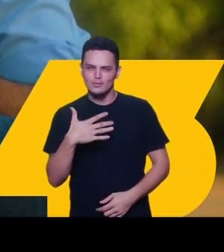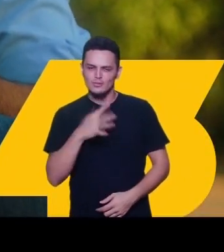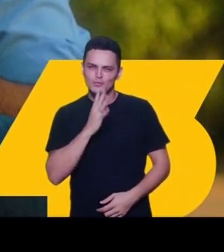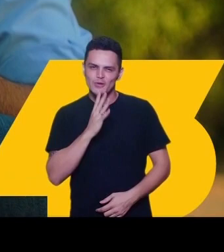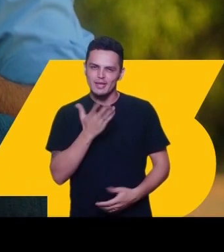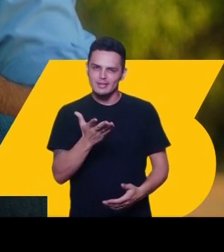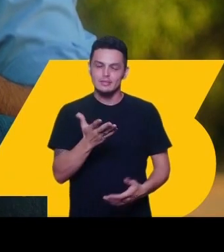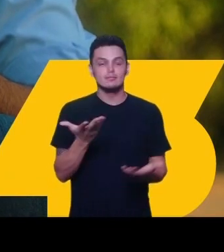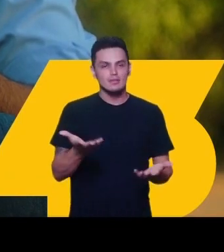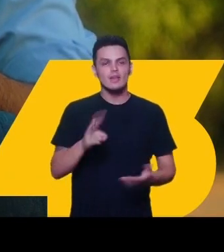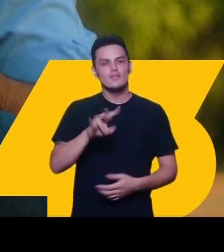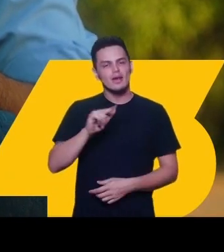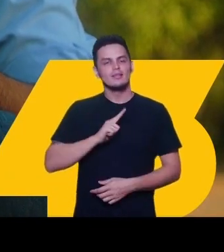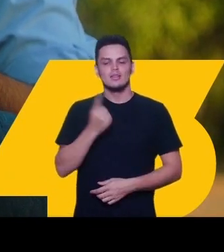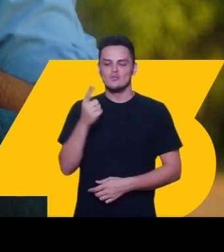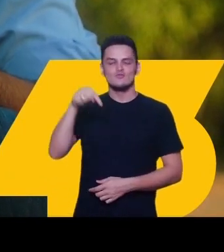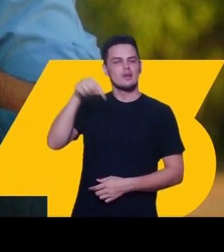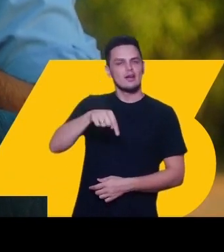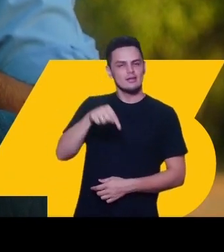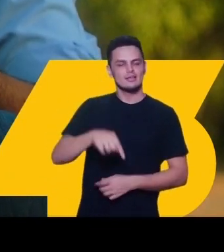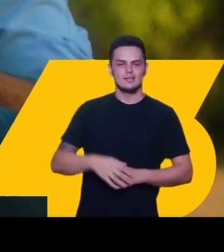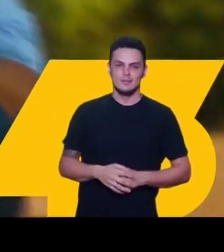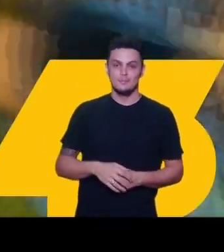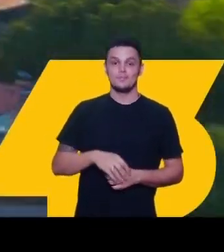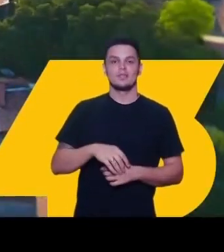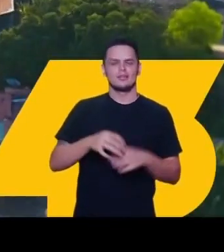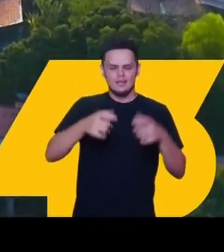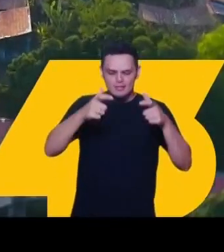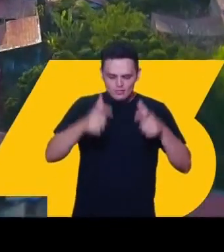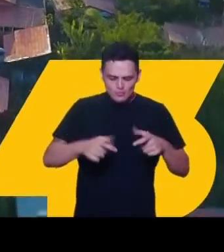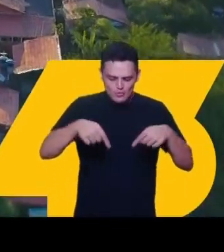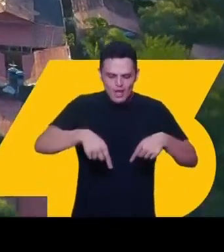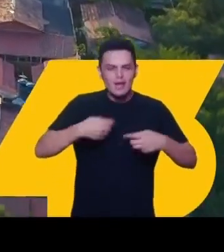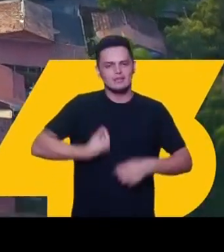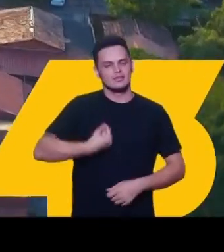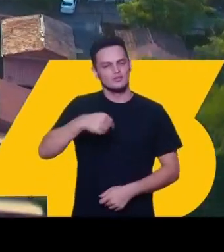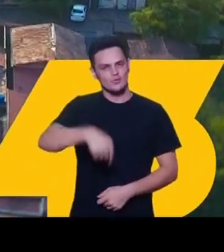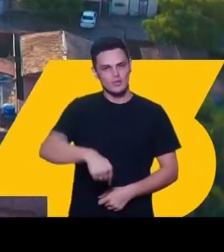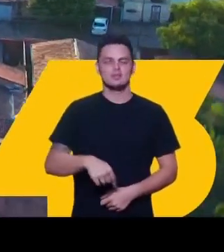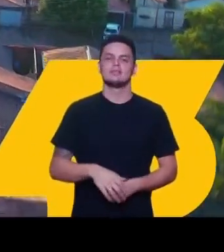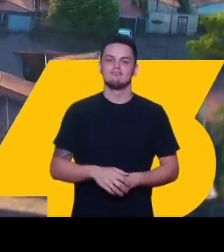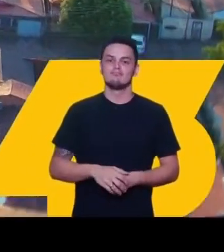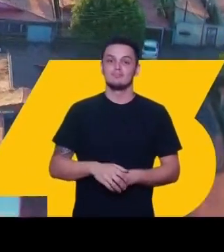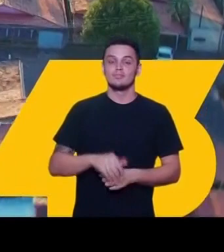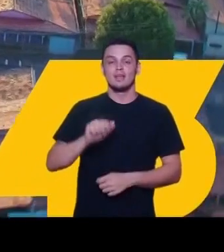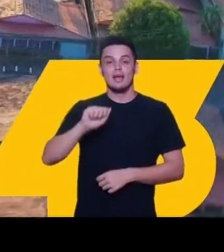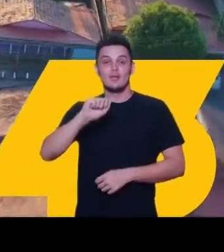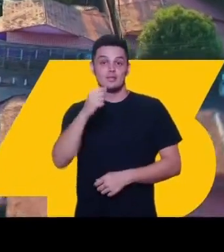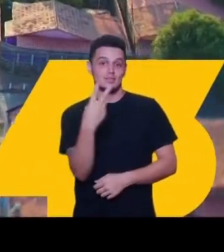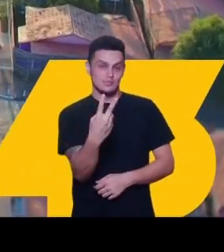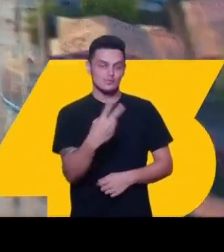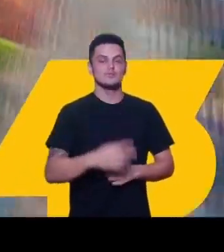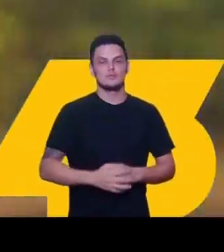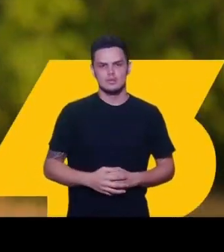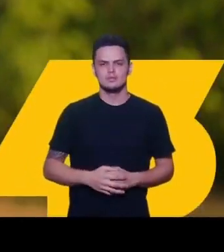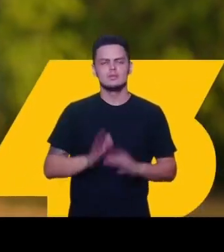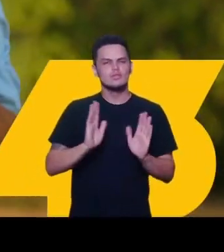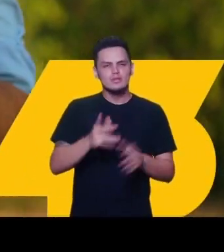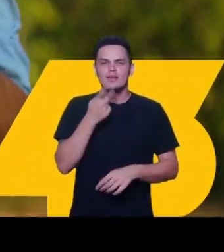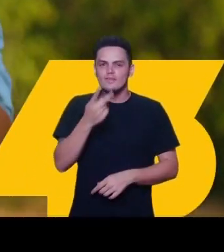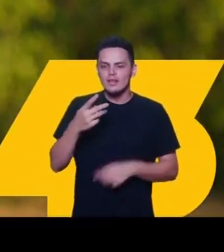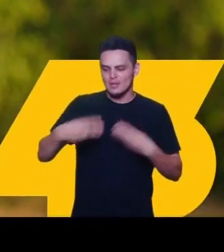postinho de saúde, conhece? Vai ter um bem aqui, ó, exatamente onde estou, no Jardim Olímpio 2.